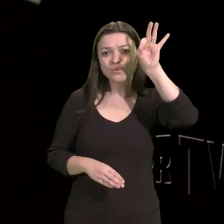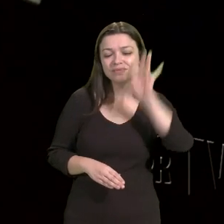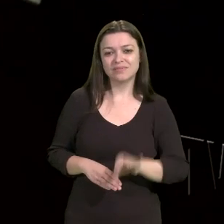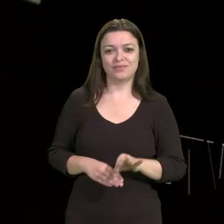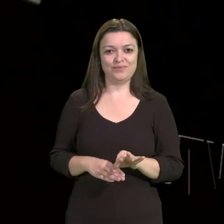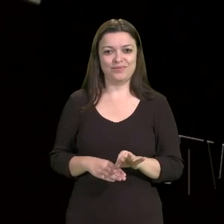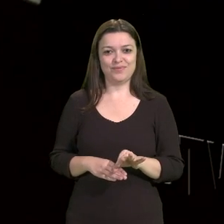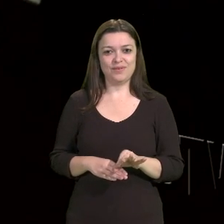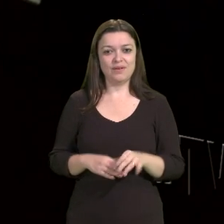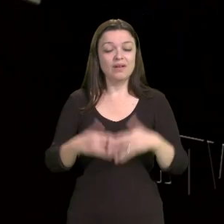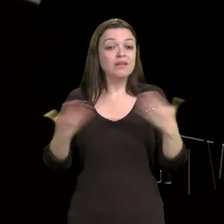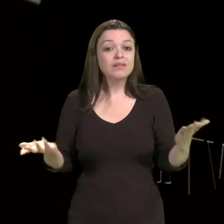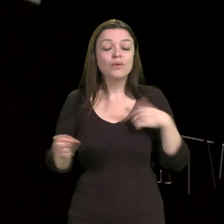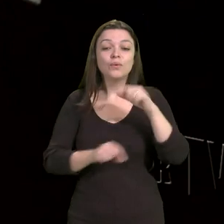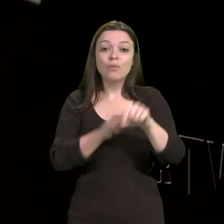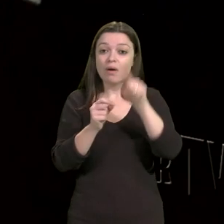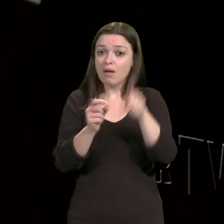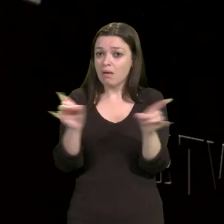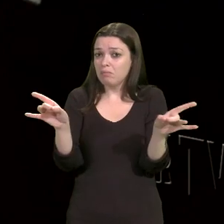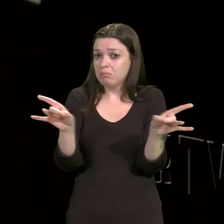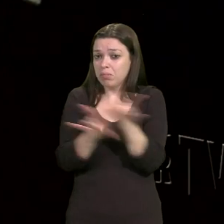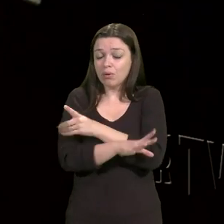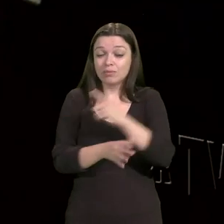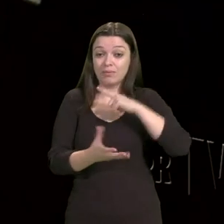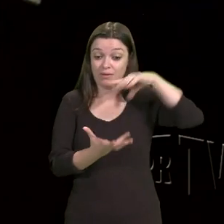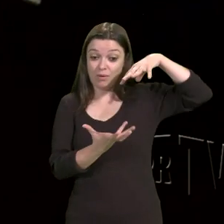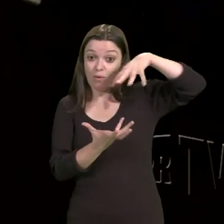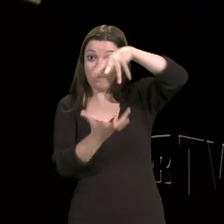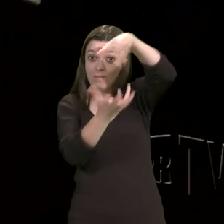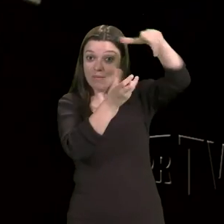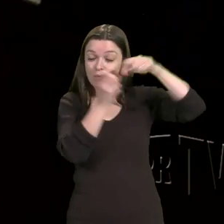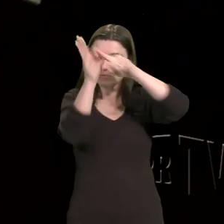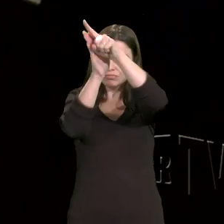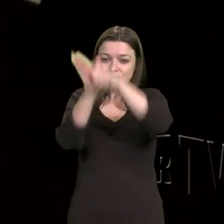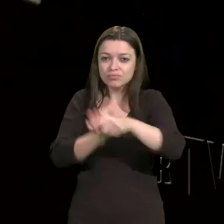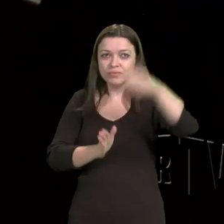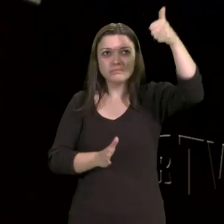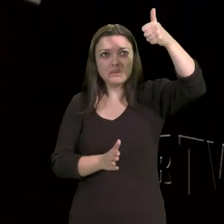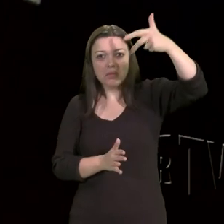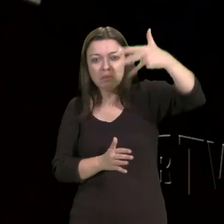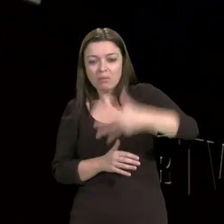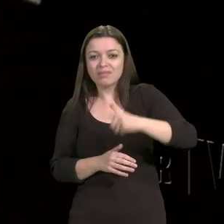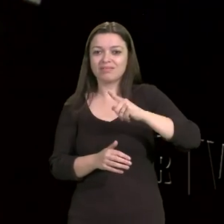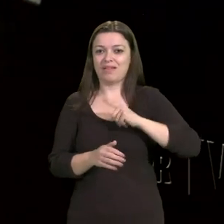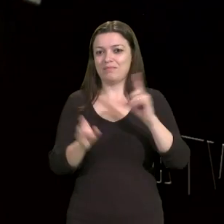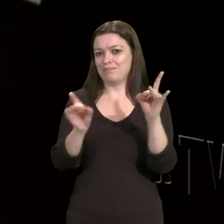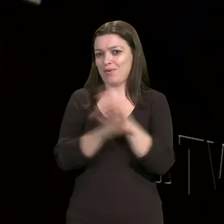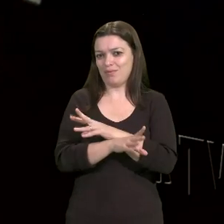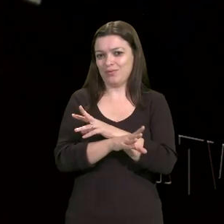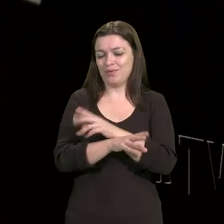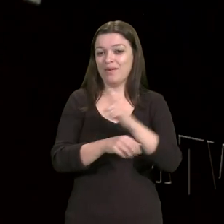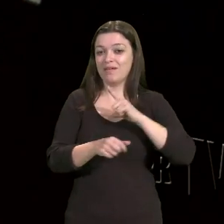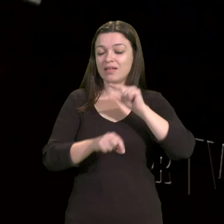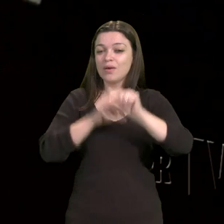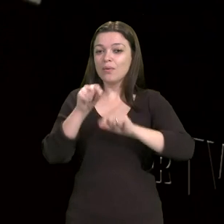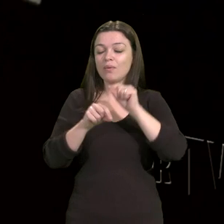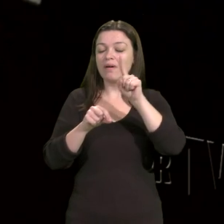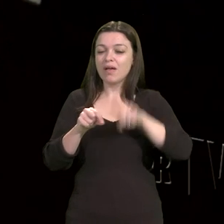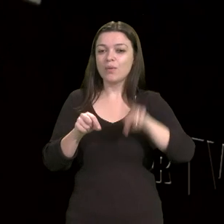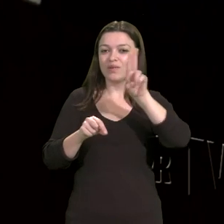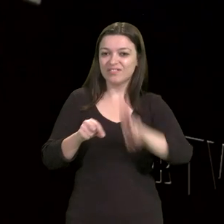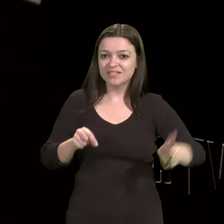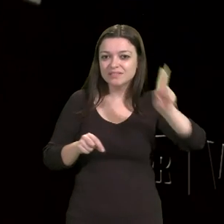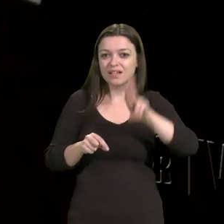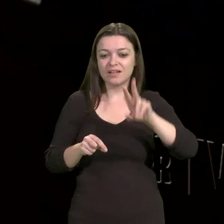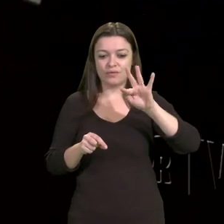Isso é o que se registra em rankings internacionais, Web of Science ou ranking universitário da Folha, mas